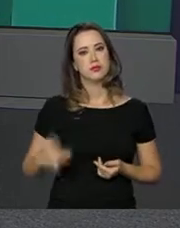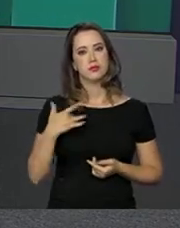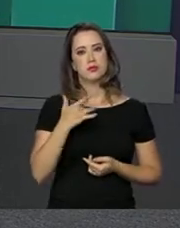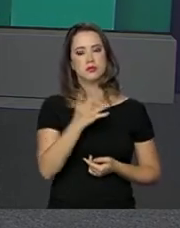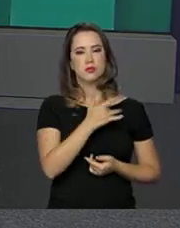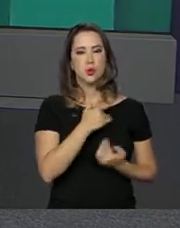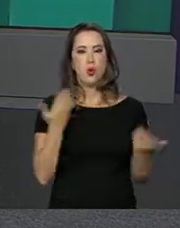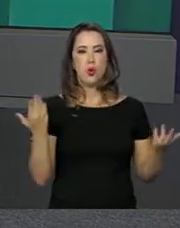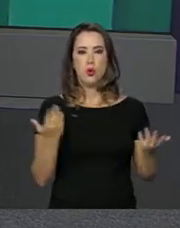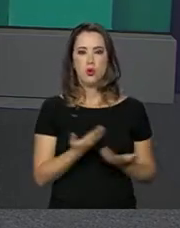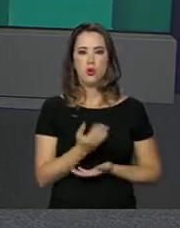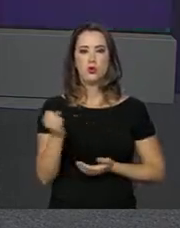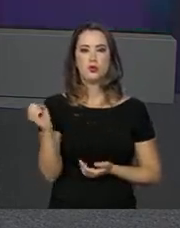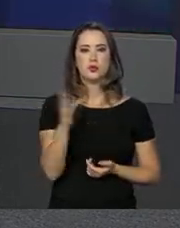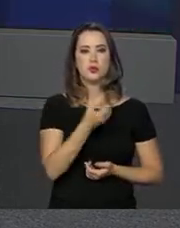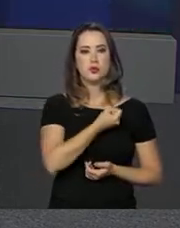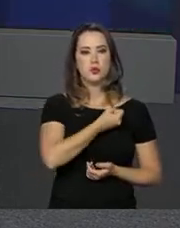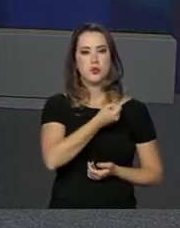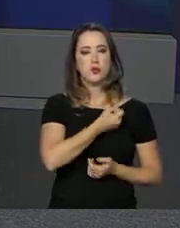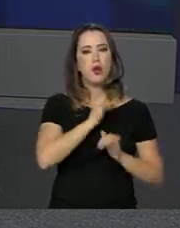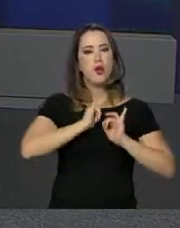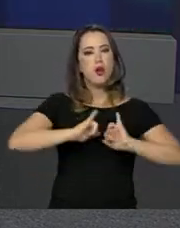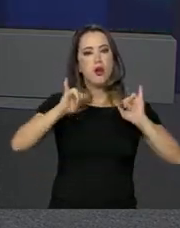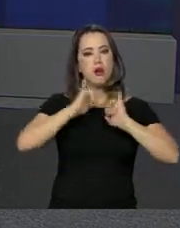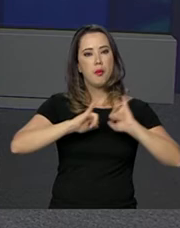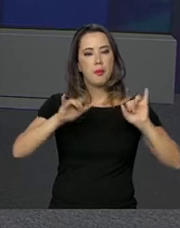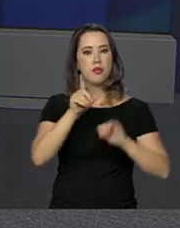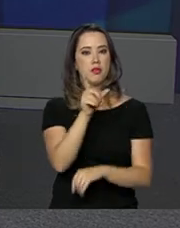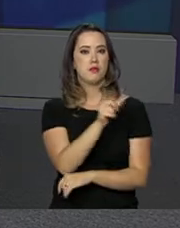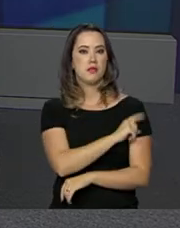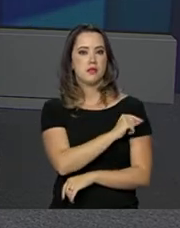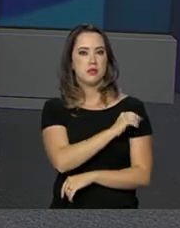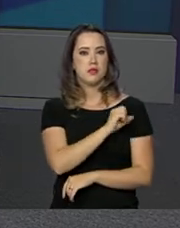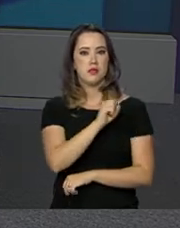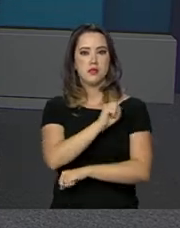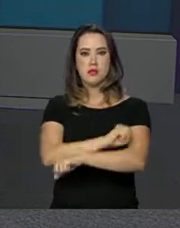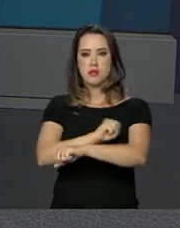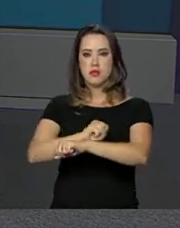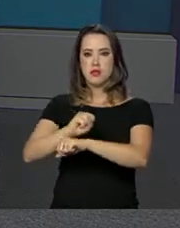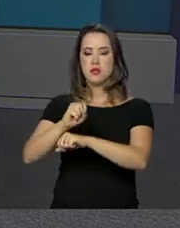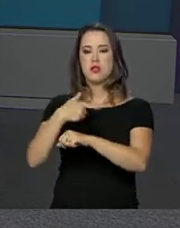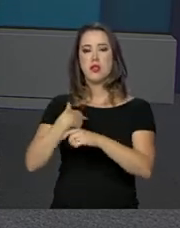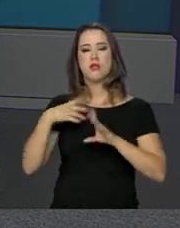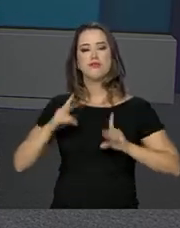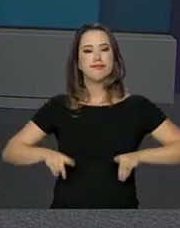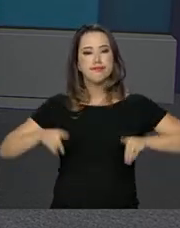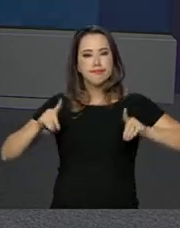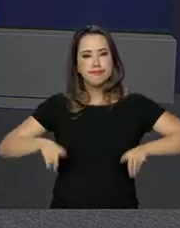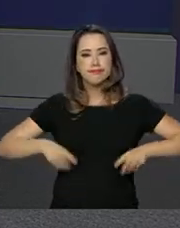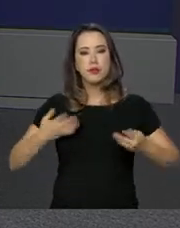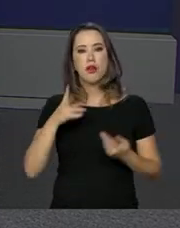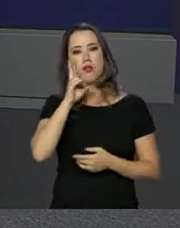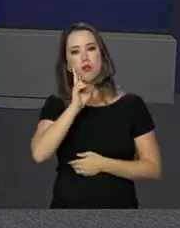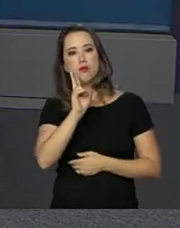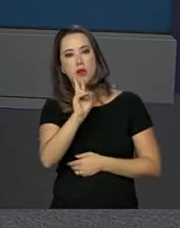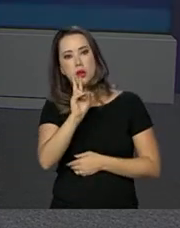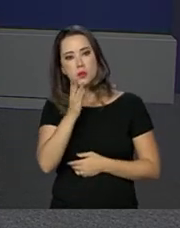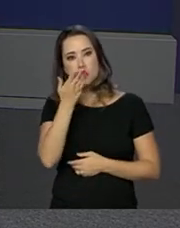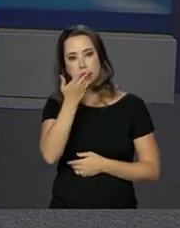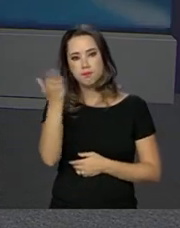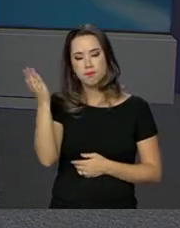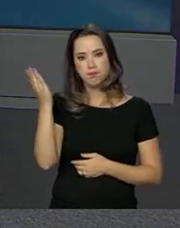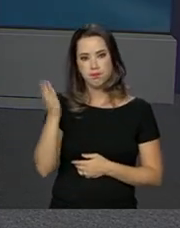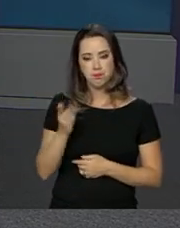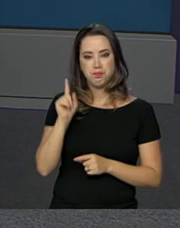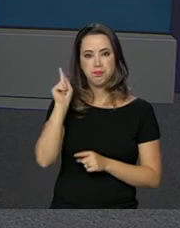Saúde atualizou hoje os dados sobre a campanha de vacinação contra o sarampo e a paralisia infantil. Vamos ver os dados aqui na